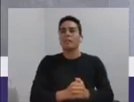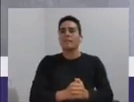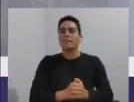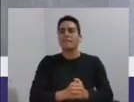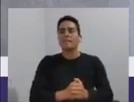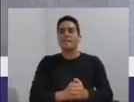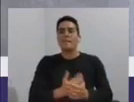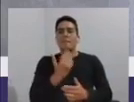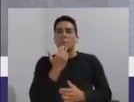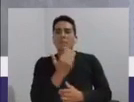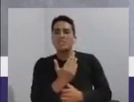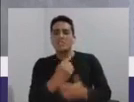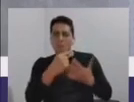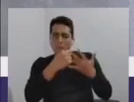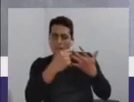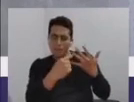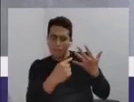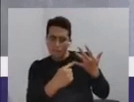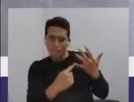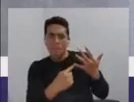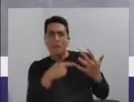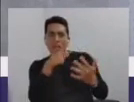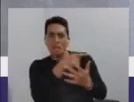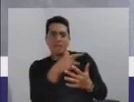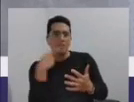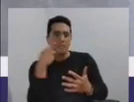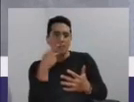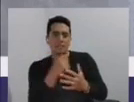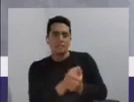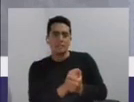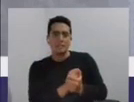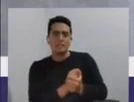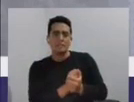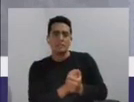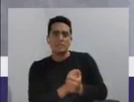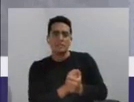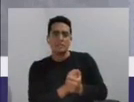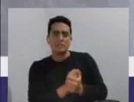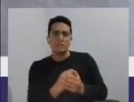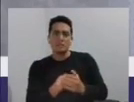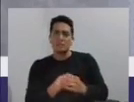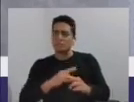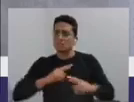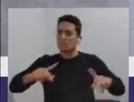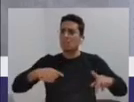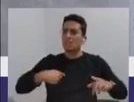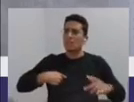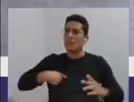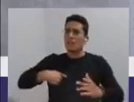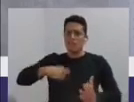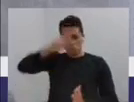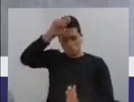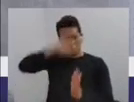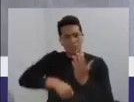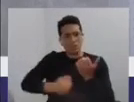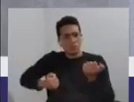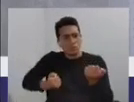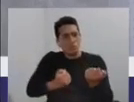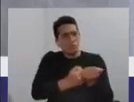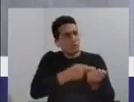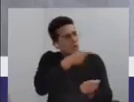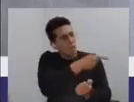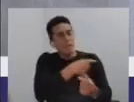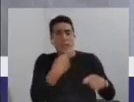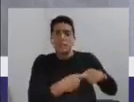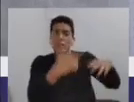pedindo várias coisas. E não, eu só tenho que assinar junto com ele e parabenizar. Por